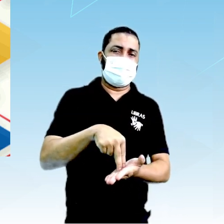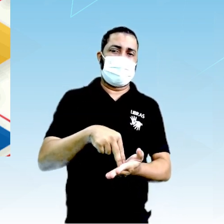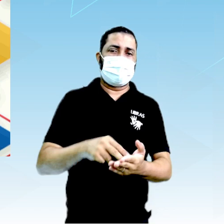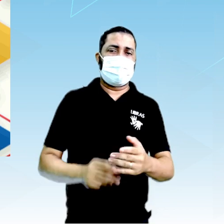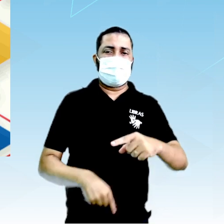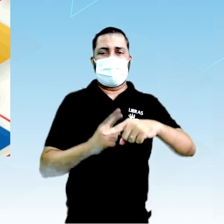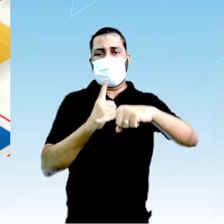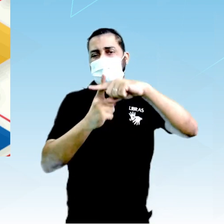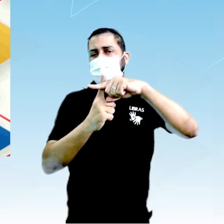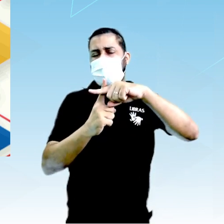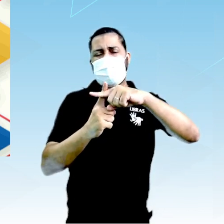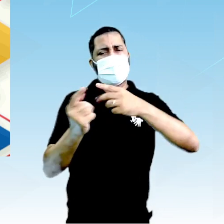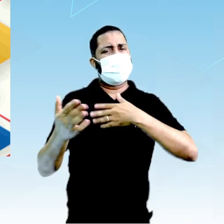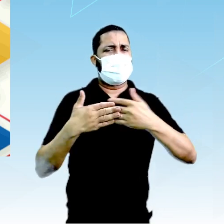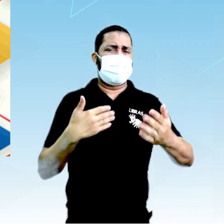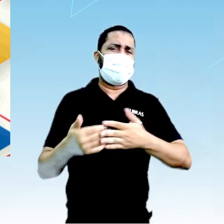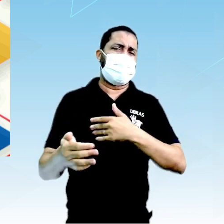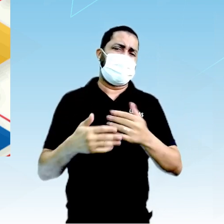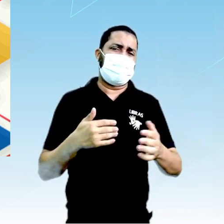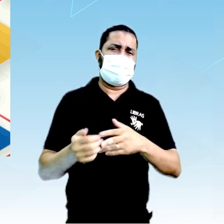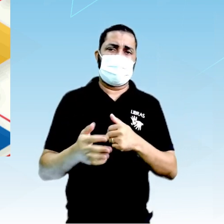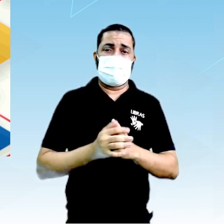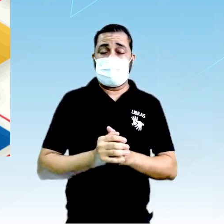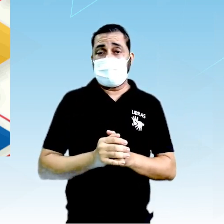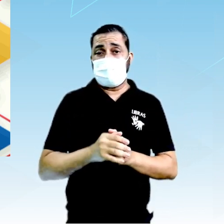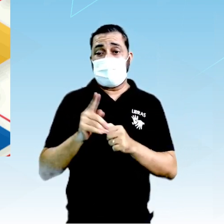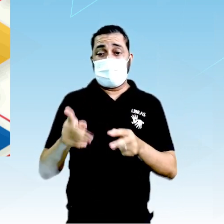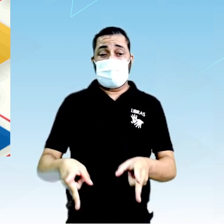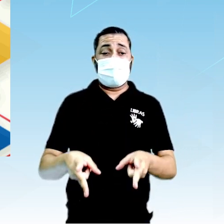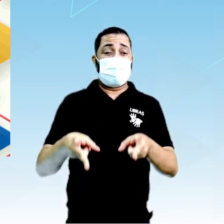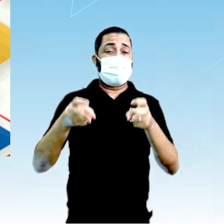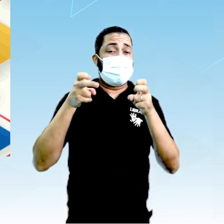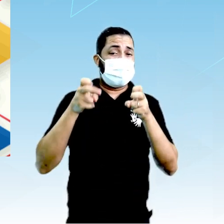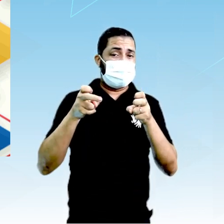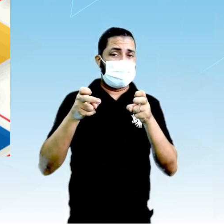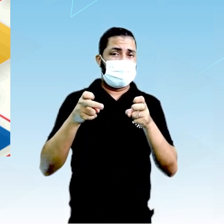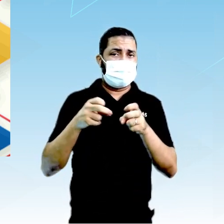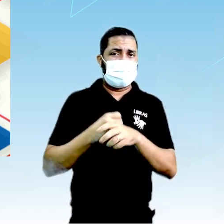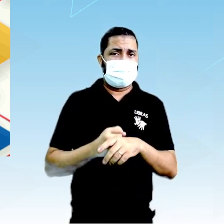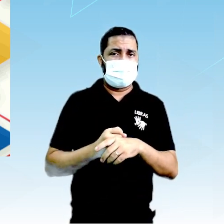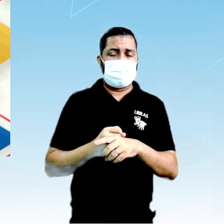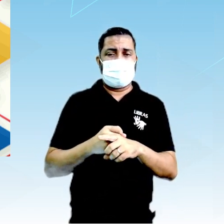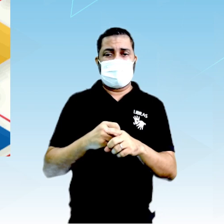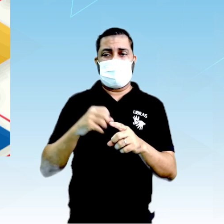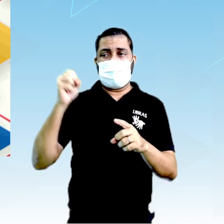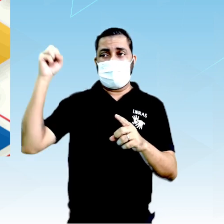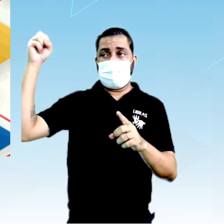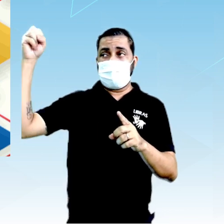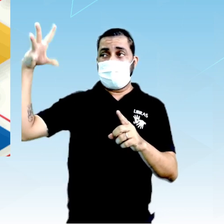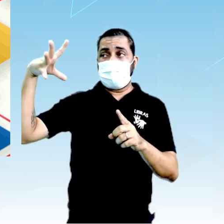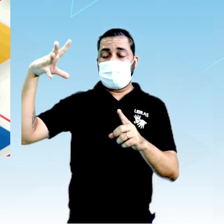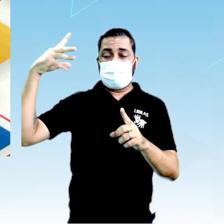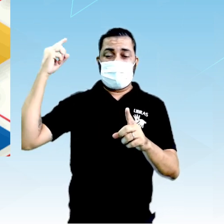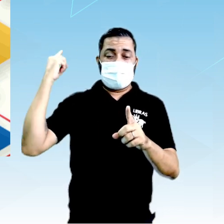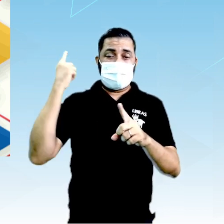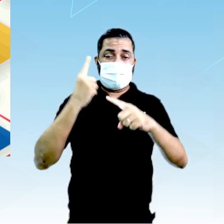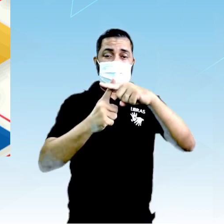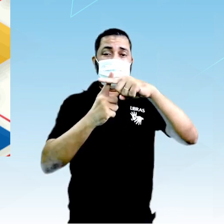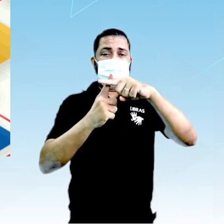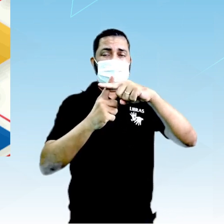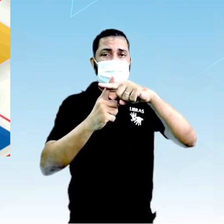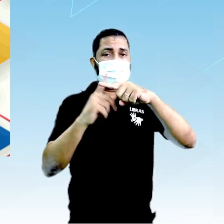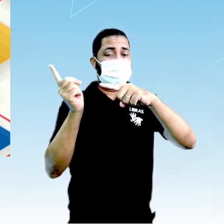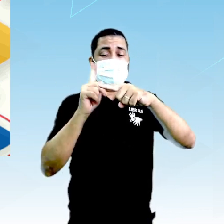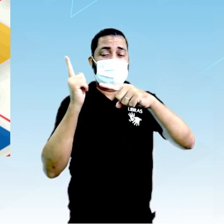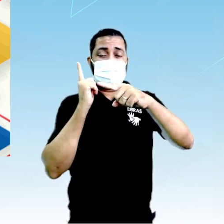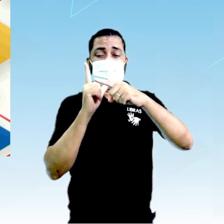de malta, poderia ser qualquer outro objeto, ele observa que a luz bate nessa cruz de malta e não consegue